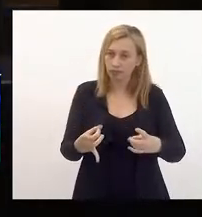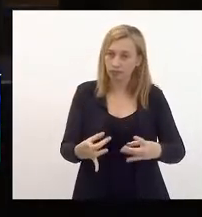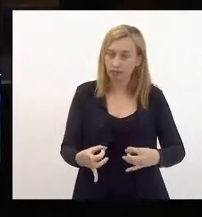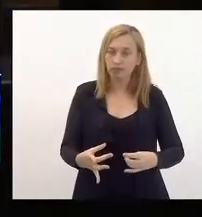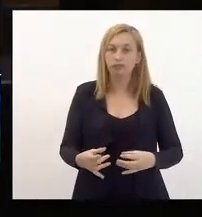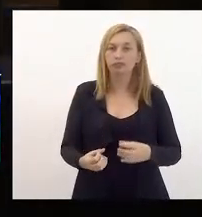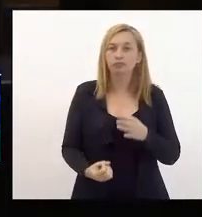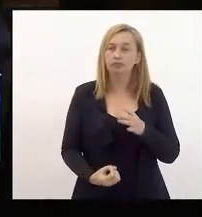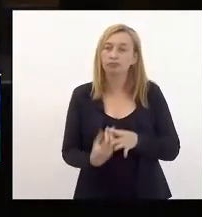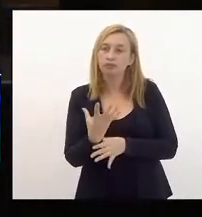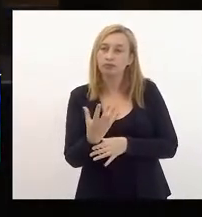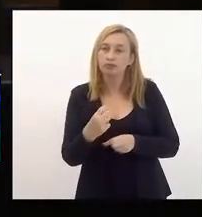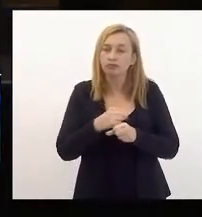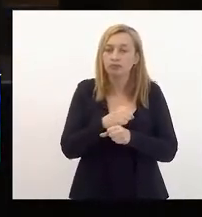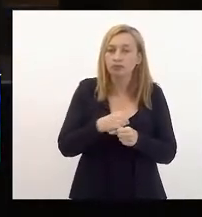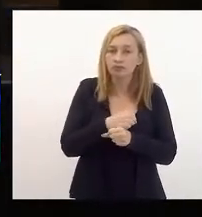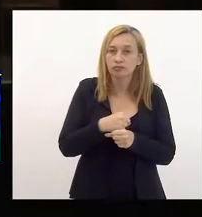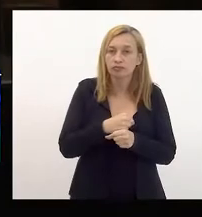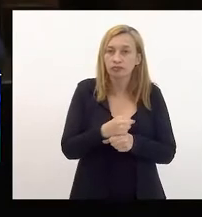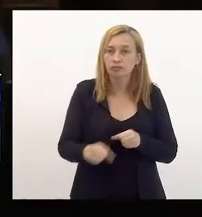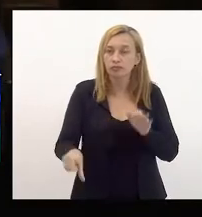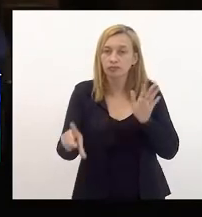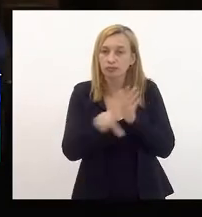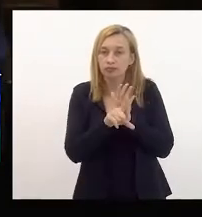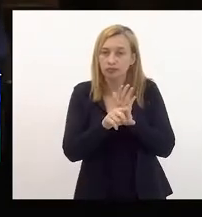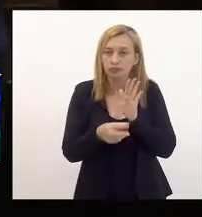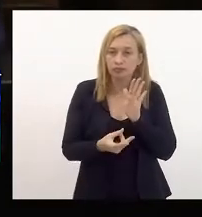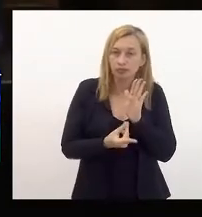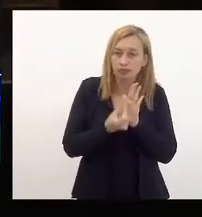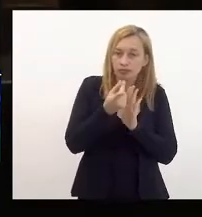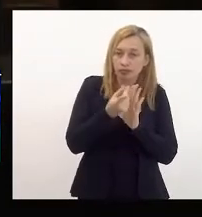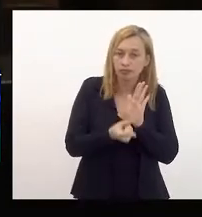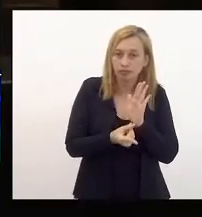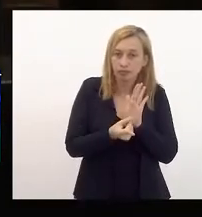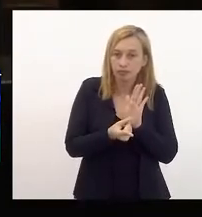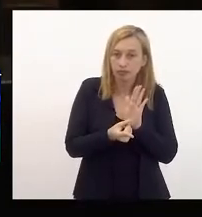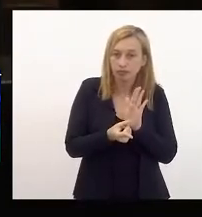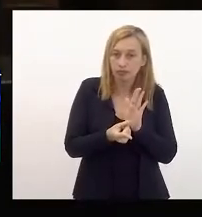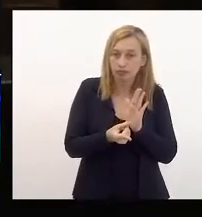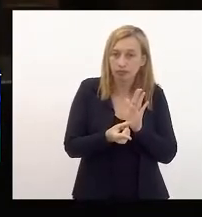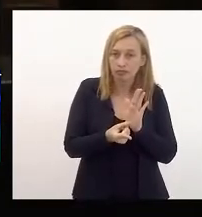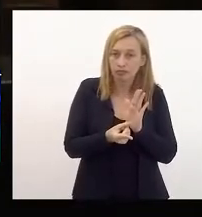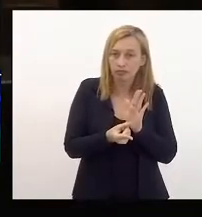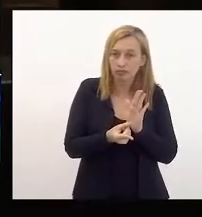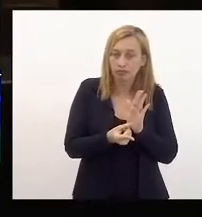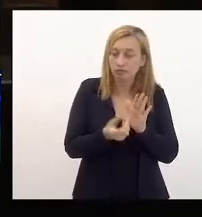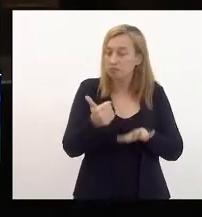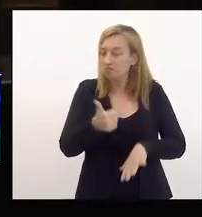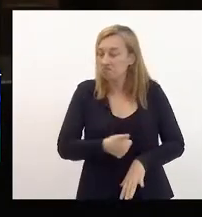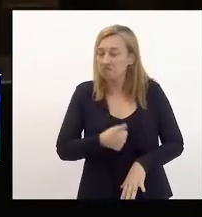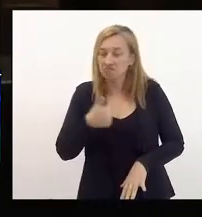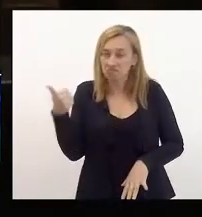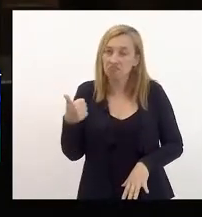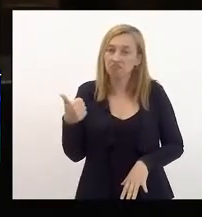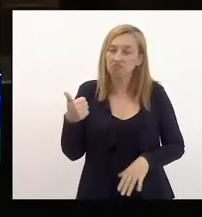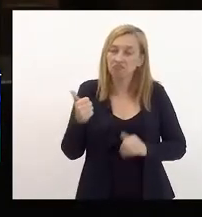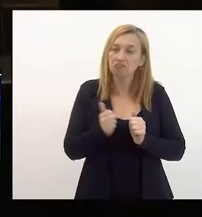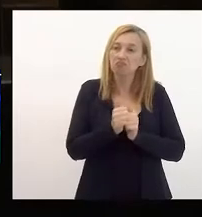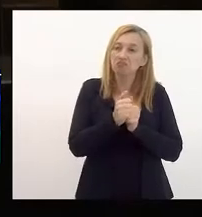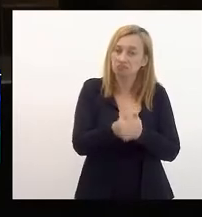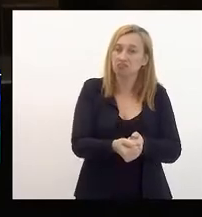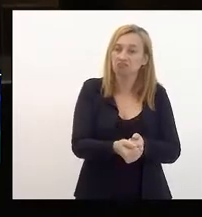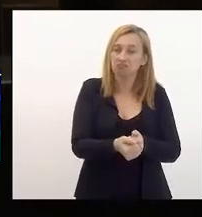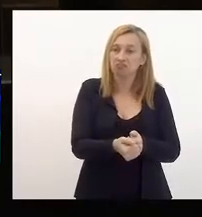construção anual das leis orçamentárias serão melhor conduzidas